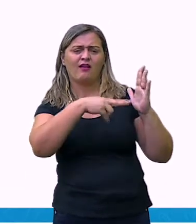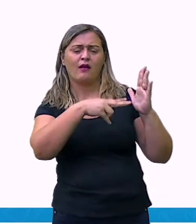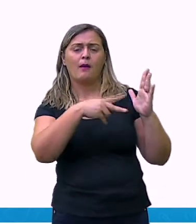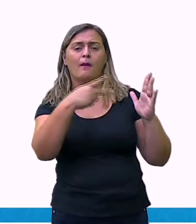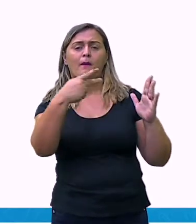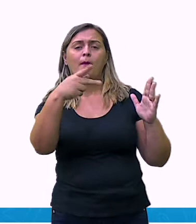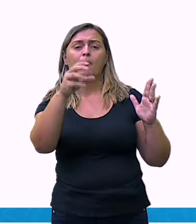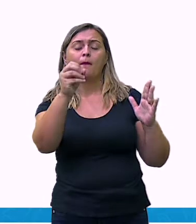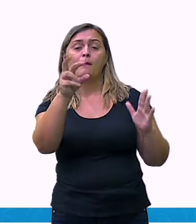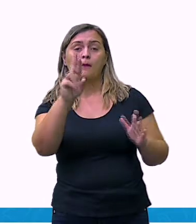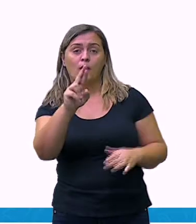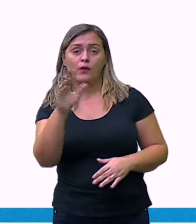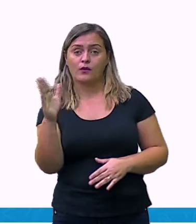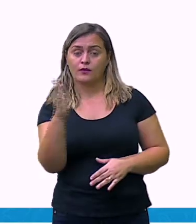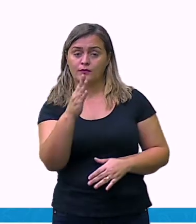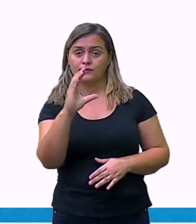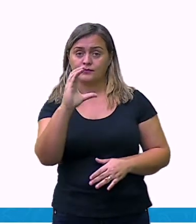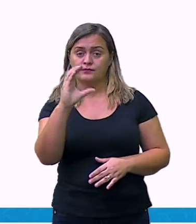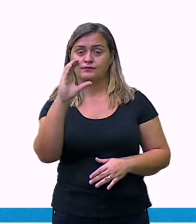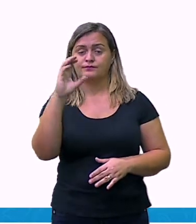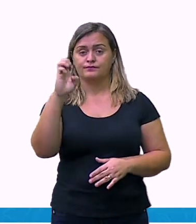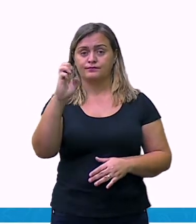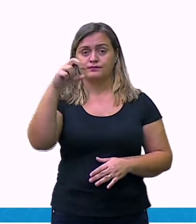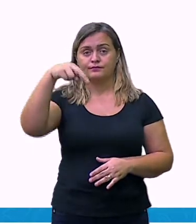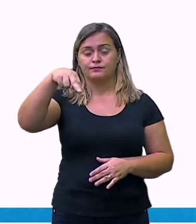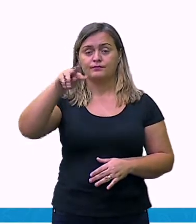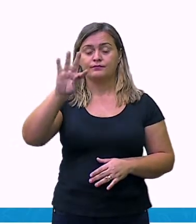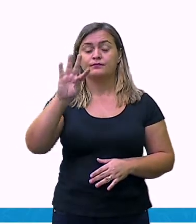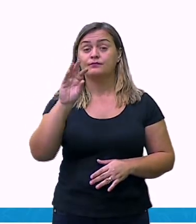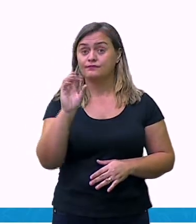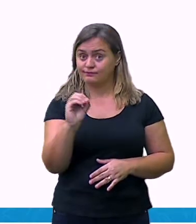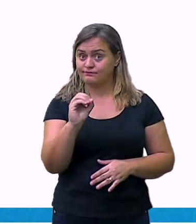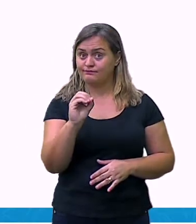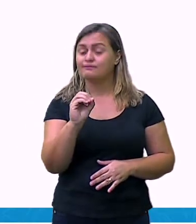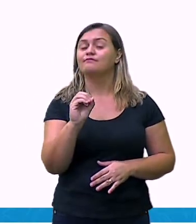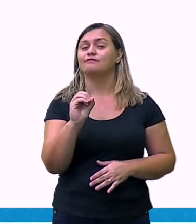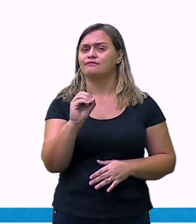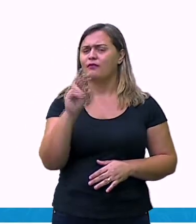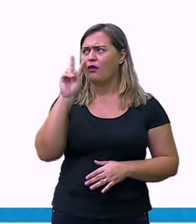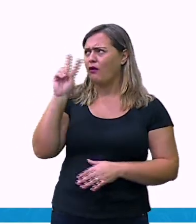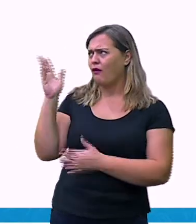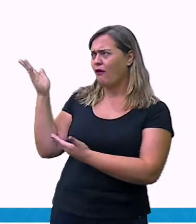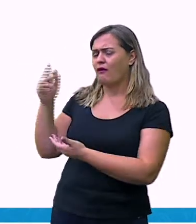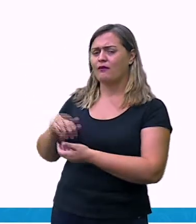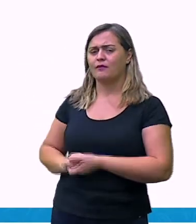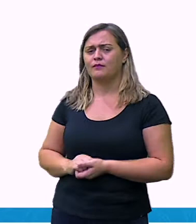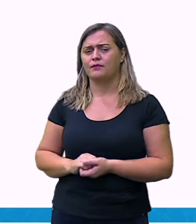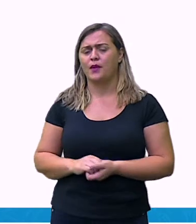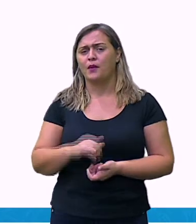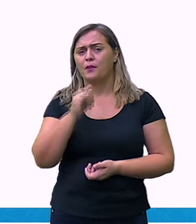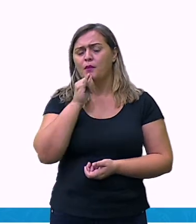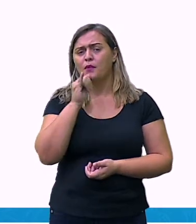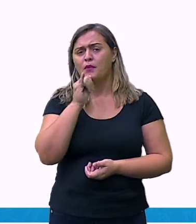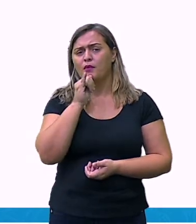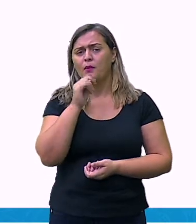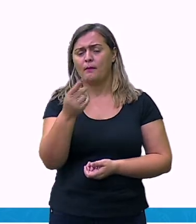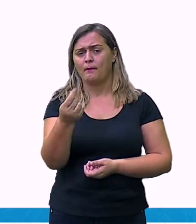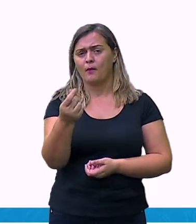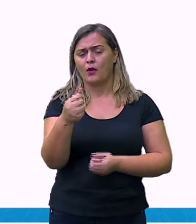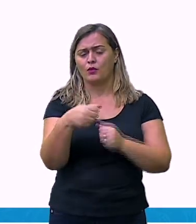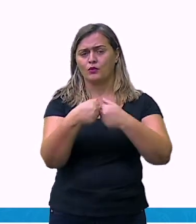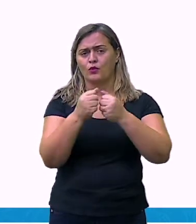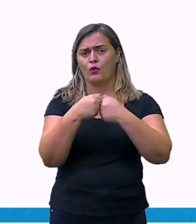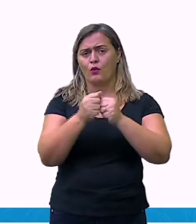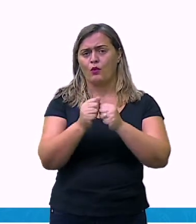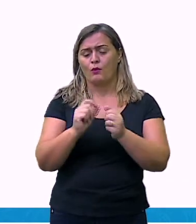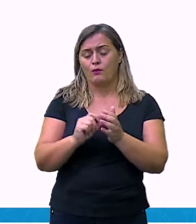Então, temos aqui, olha, alguns recortes. Passagem aumentam 14%. O jogo São